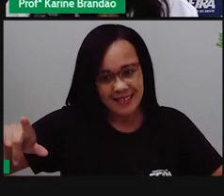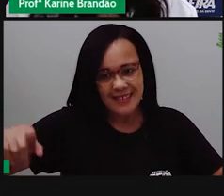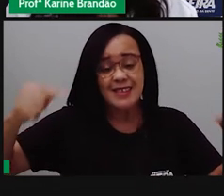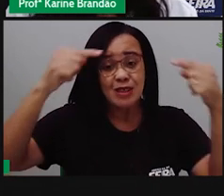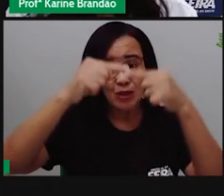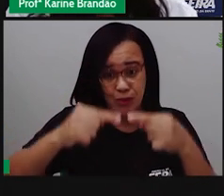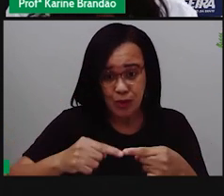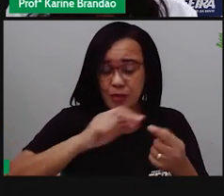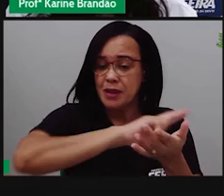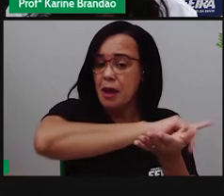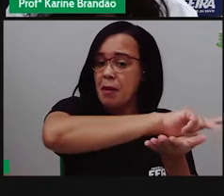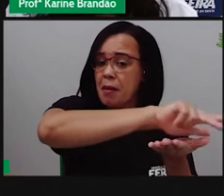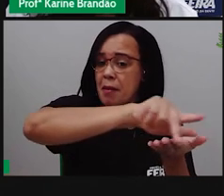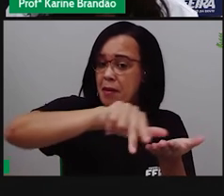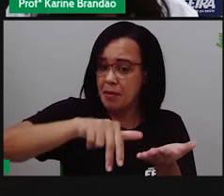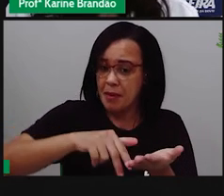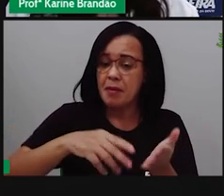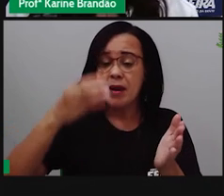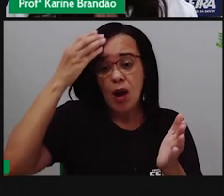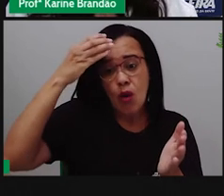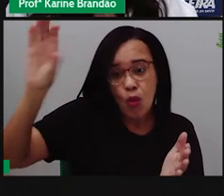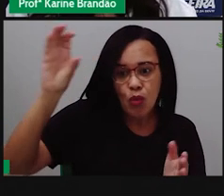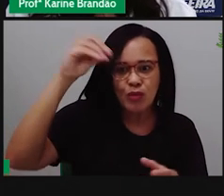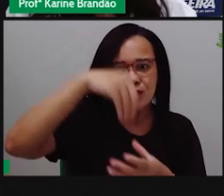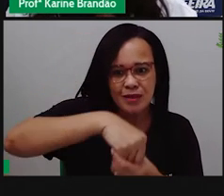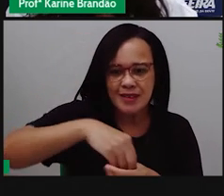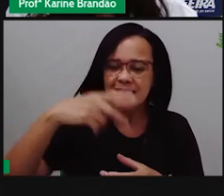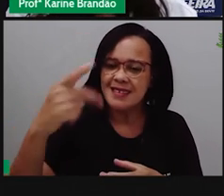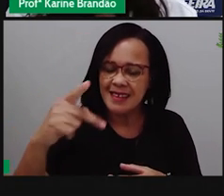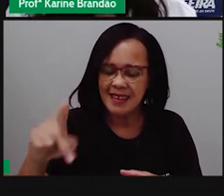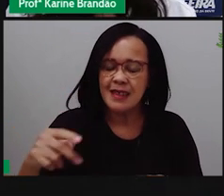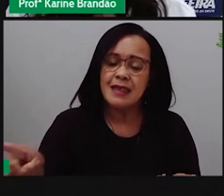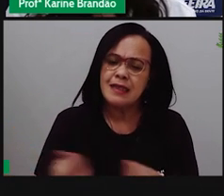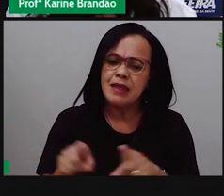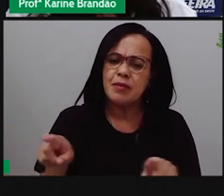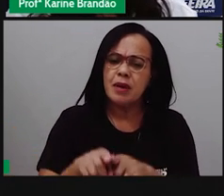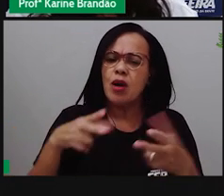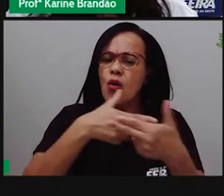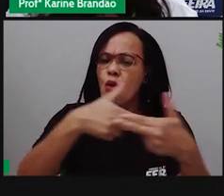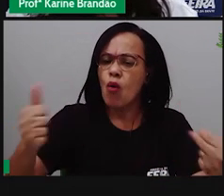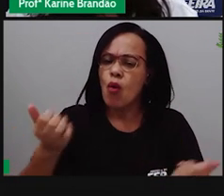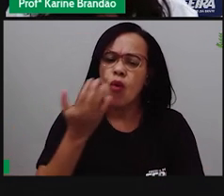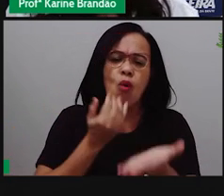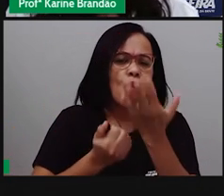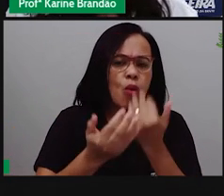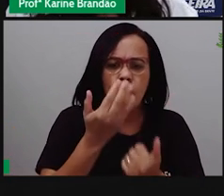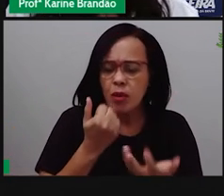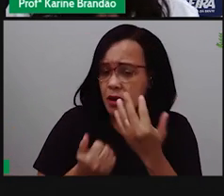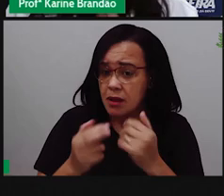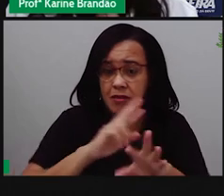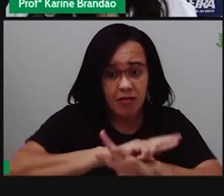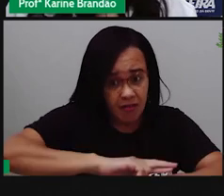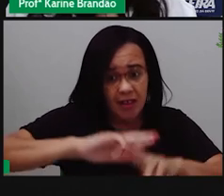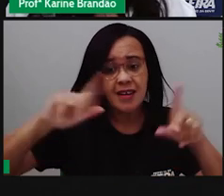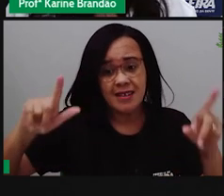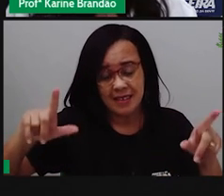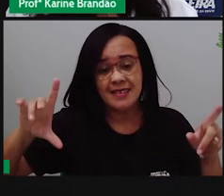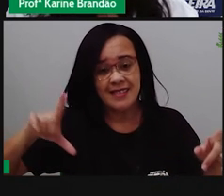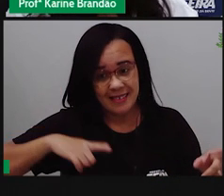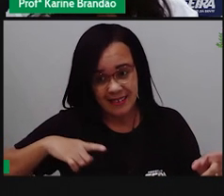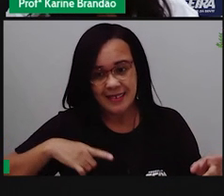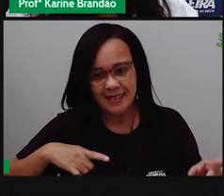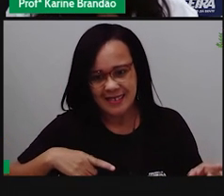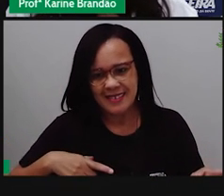também. Dentro da cultura, né, uma alimentação, às vezes, vai ser diferenciada, né, as